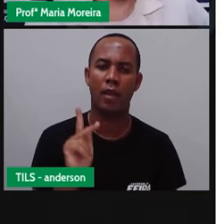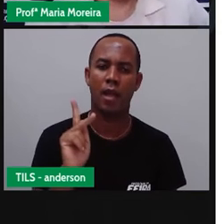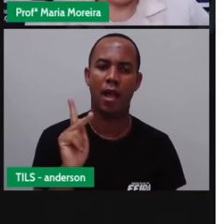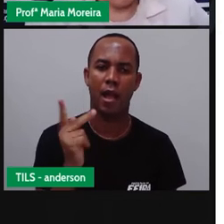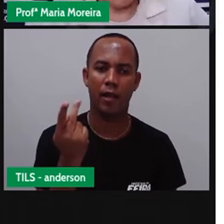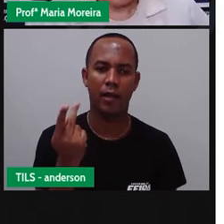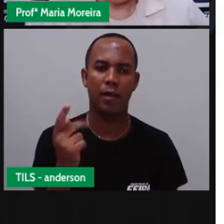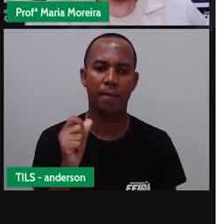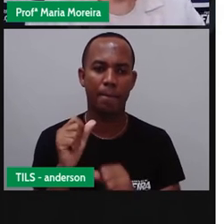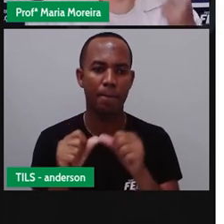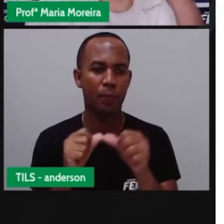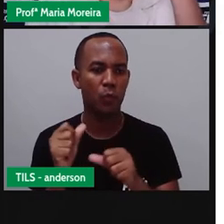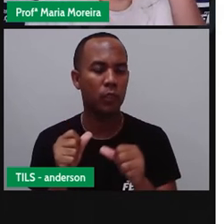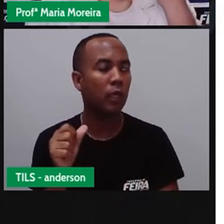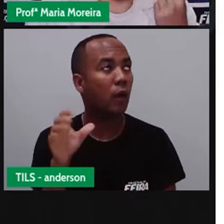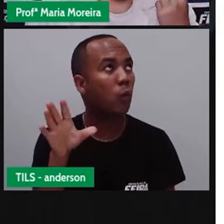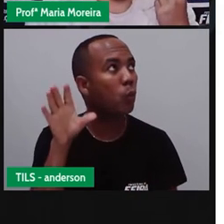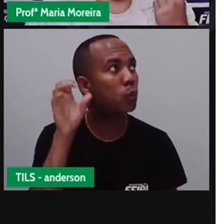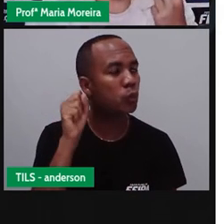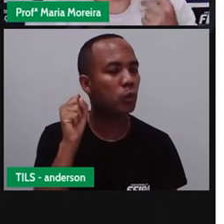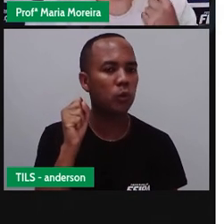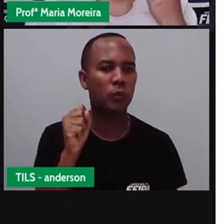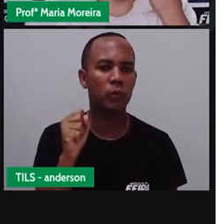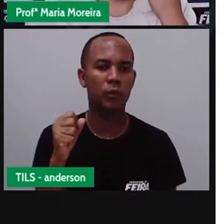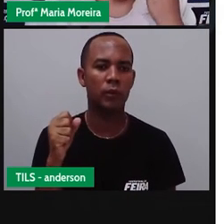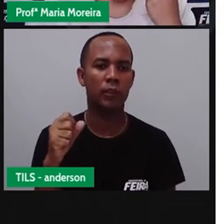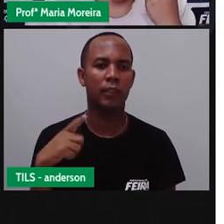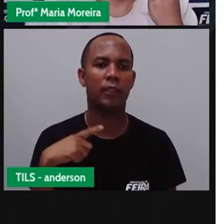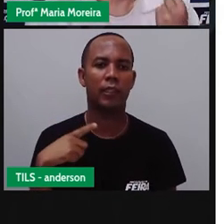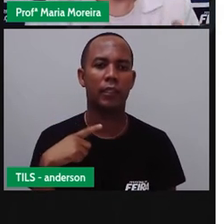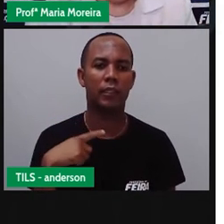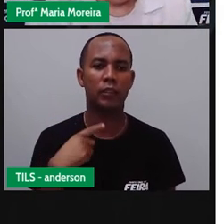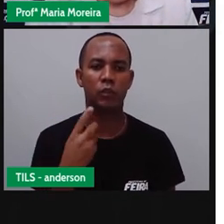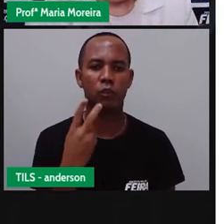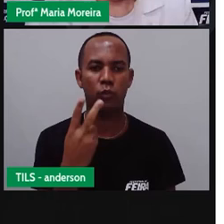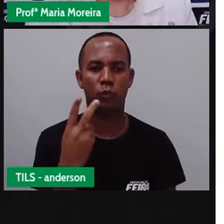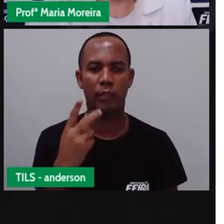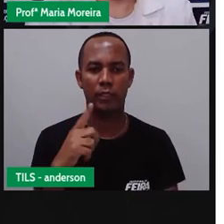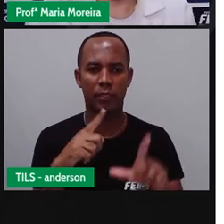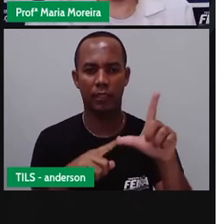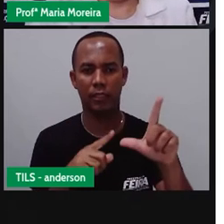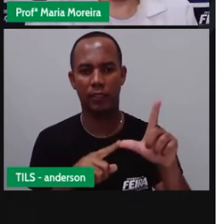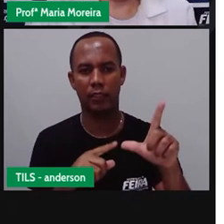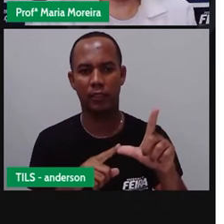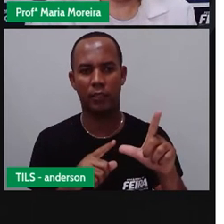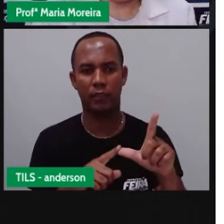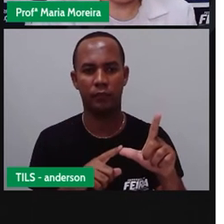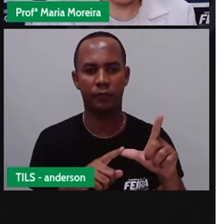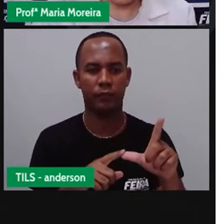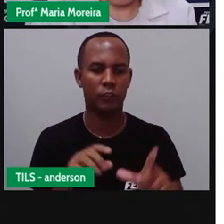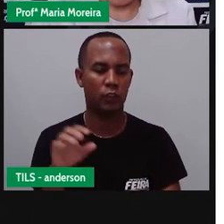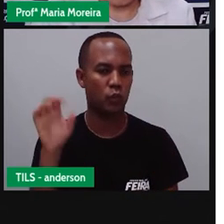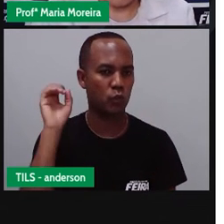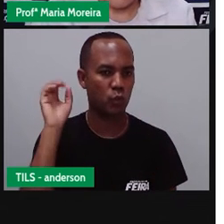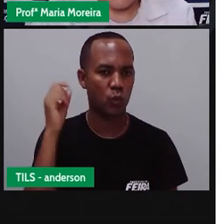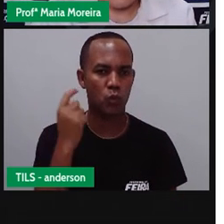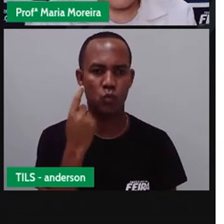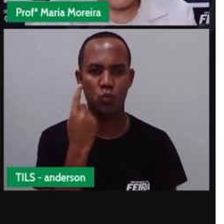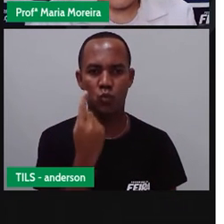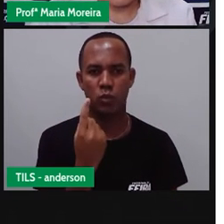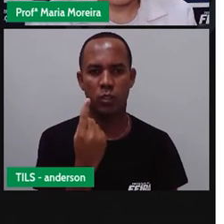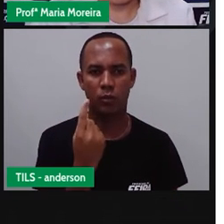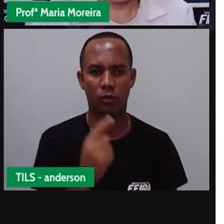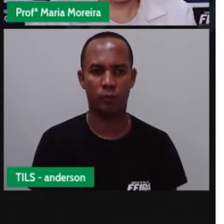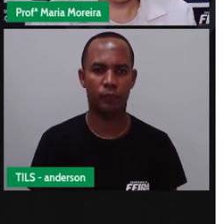O som. Então, eu vou ter duas letras, um único som. Isso aí é o quê? Um dígrafo, tá,